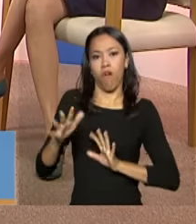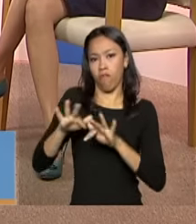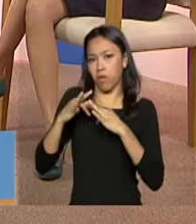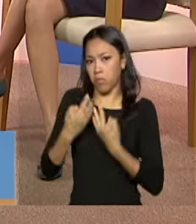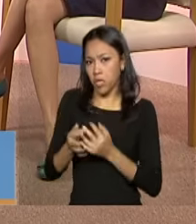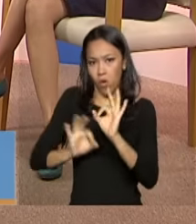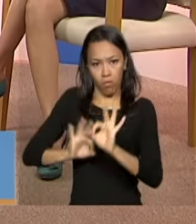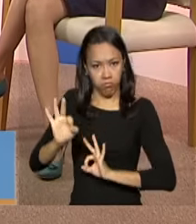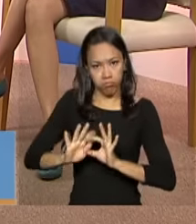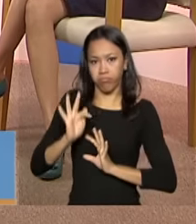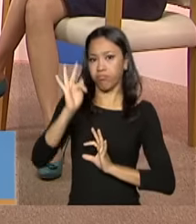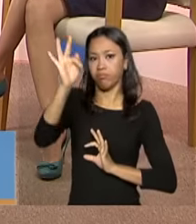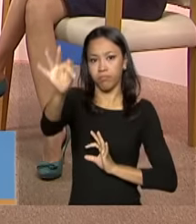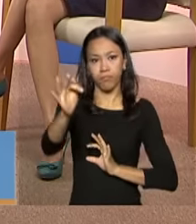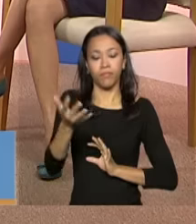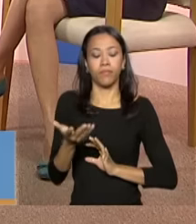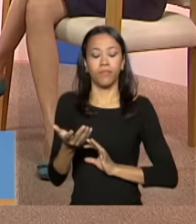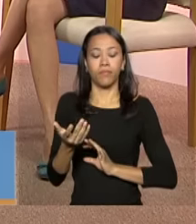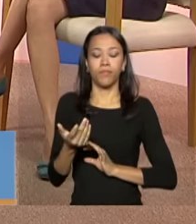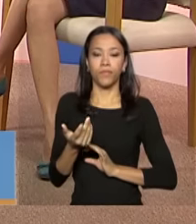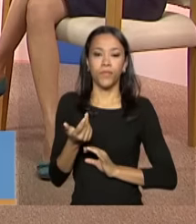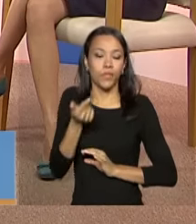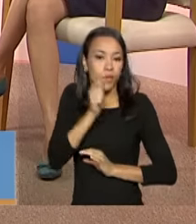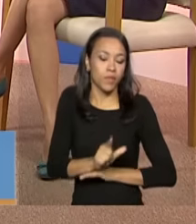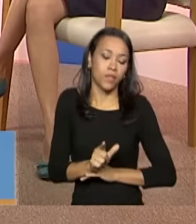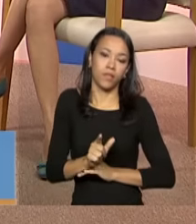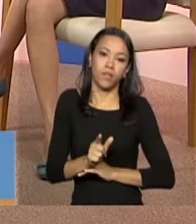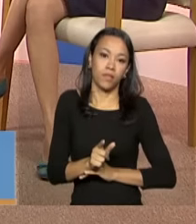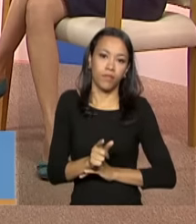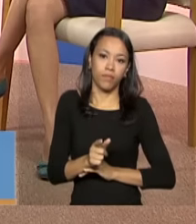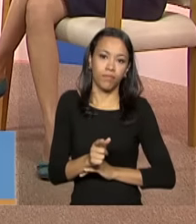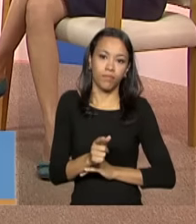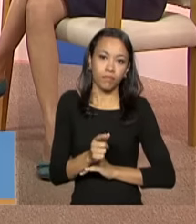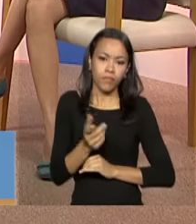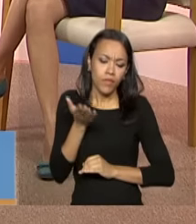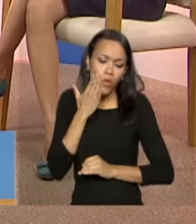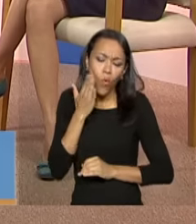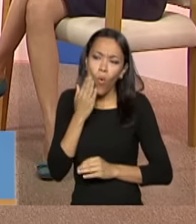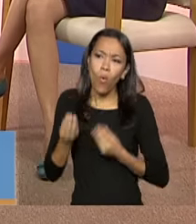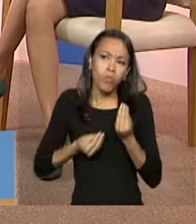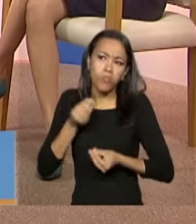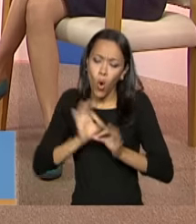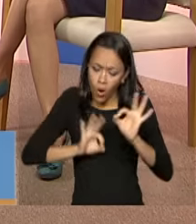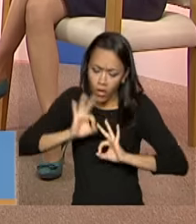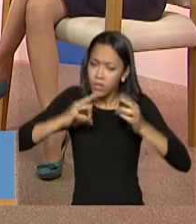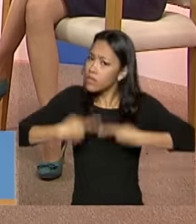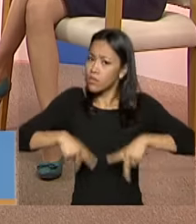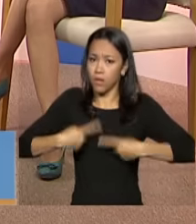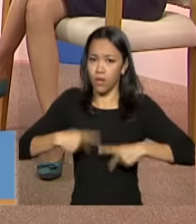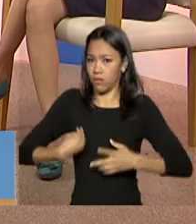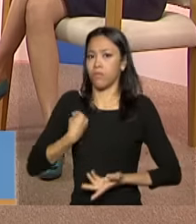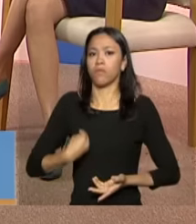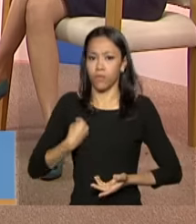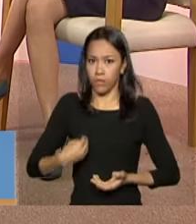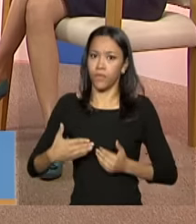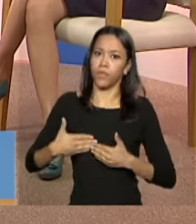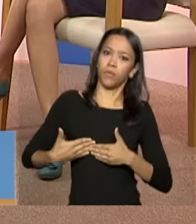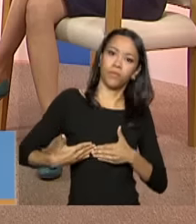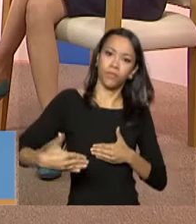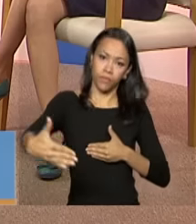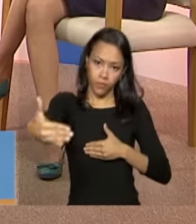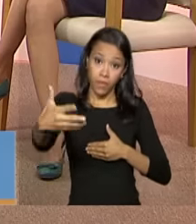de conseguir direcionar a sua vida, dar conta da sua própria vida, com a